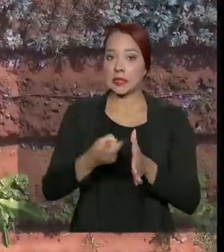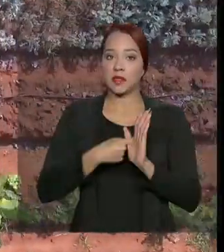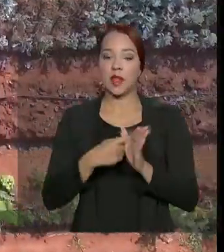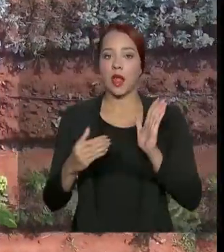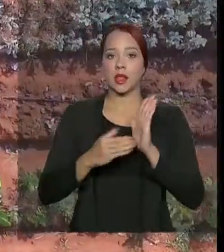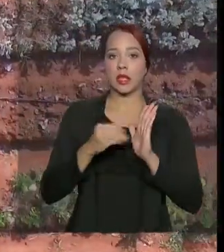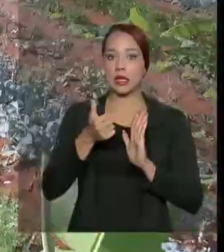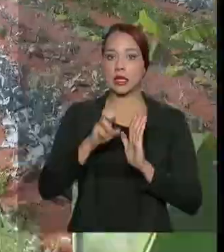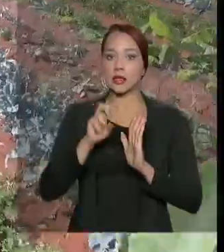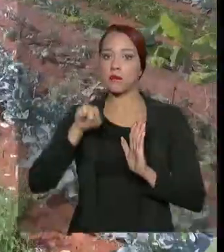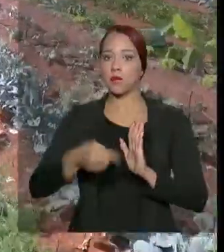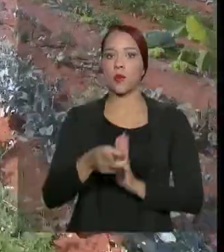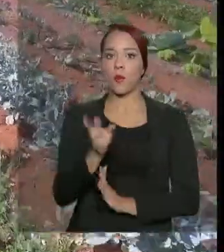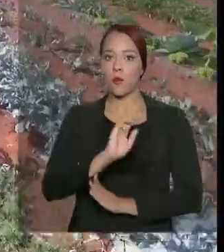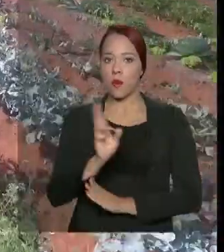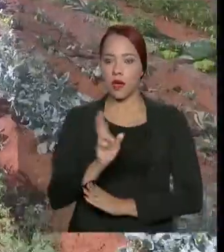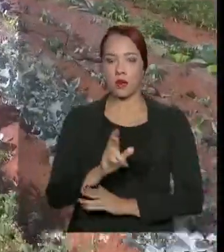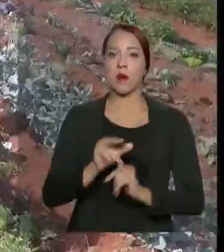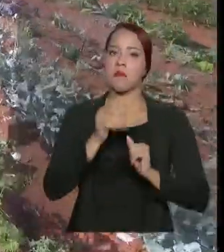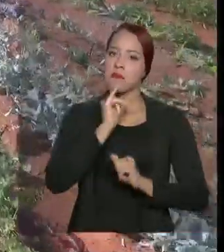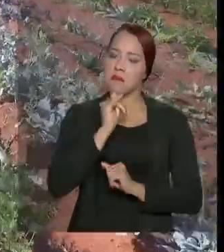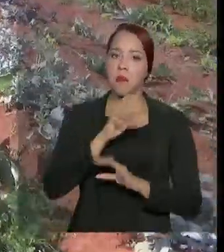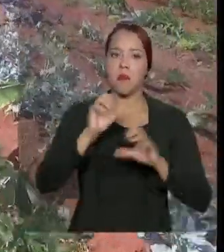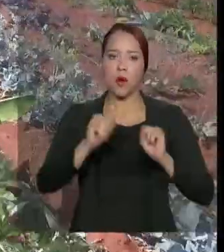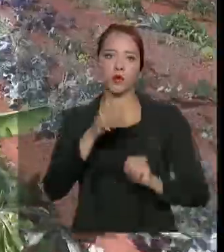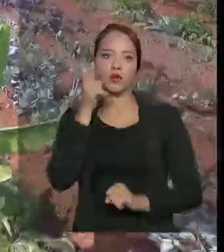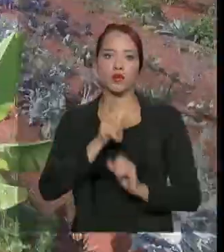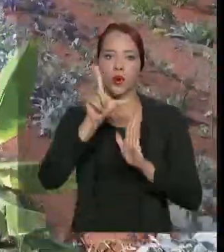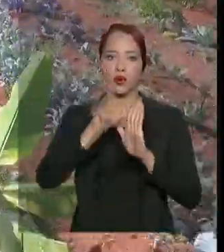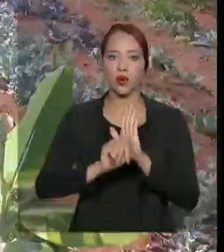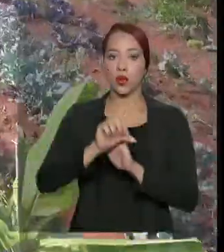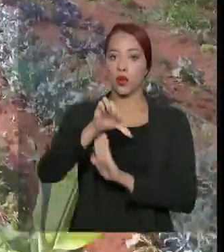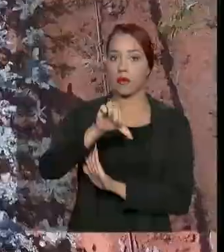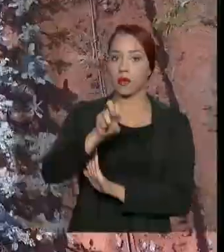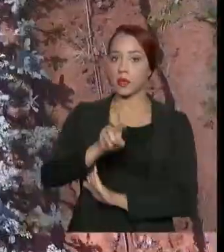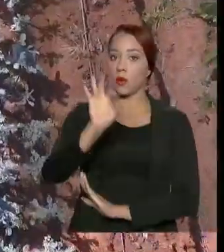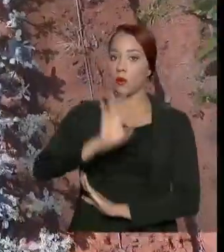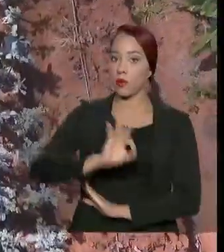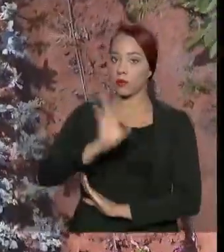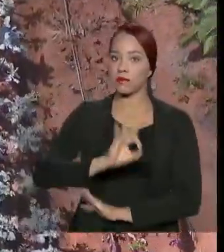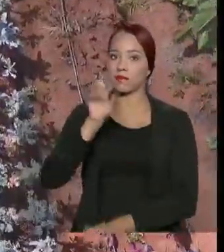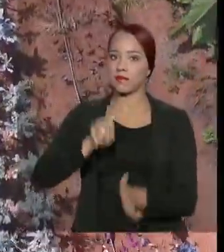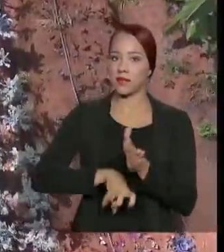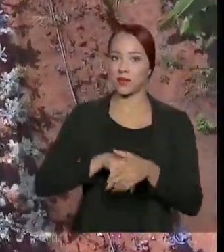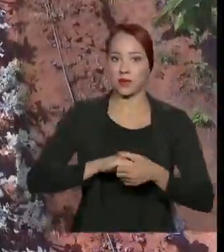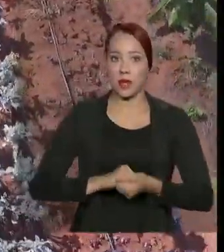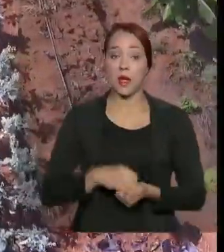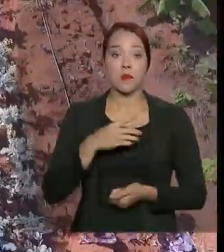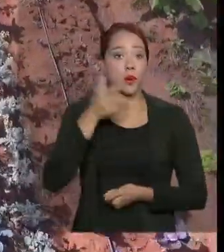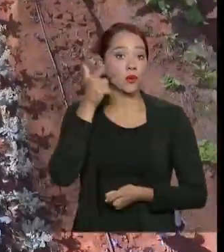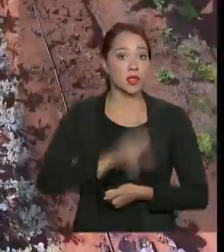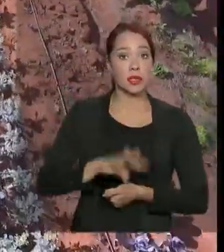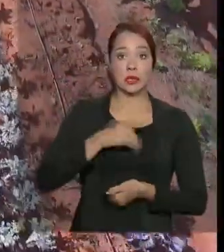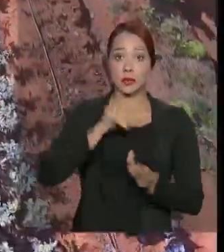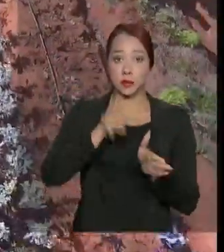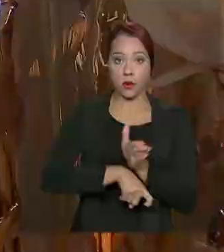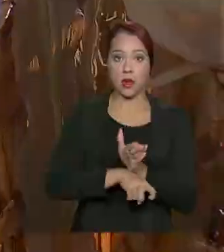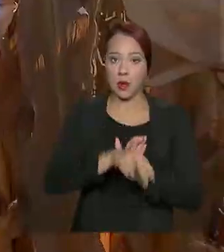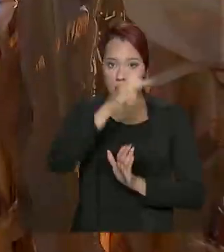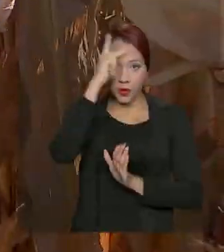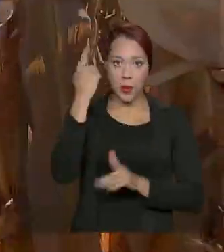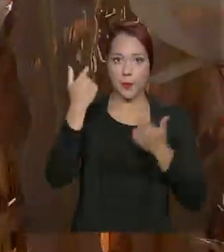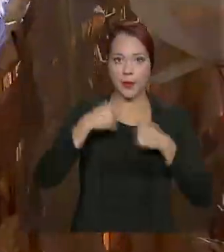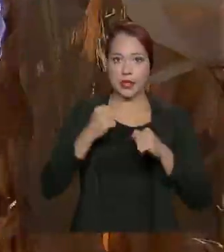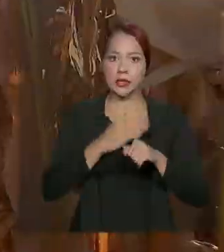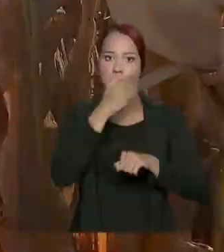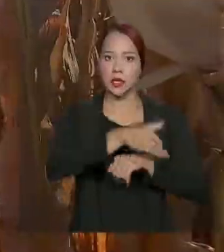de até R$ 15 mil, por exemplo, pode conseguir redução de 95% na dívida. Para obter o desconto, o produtor rural